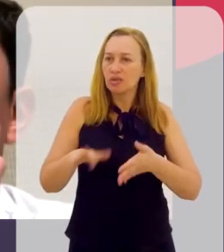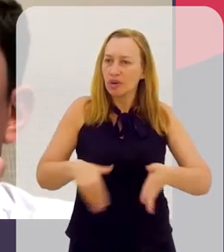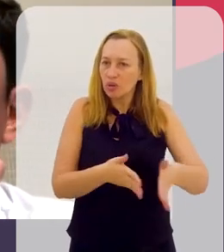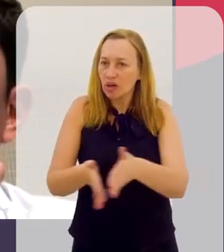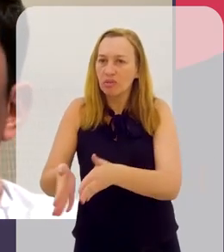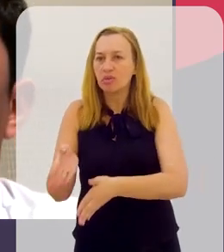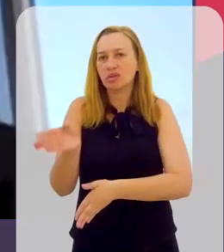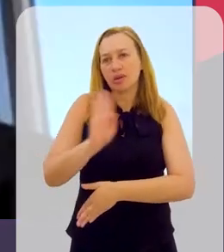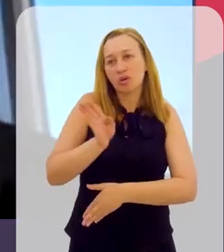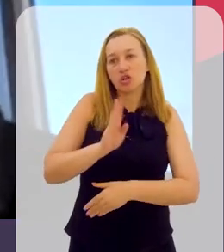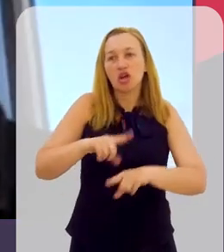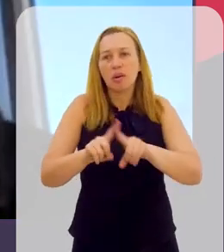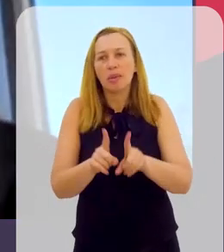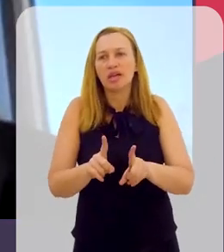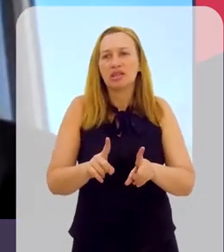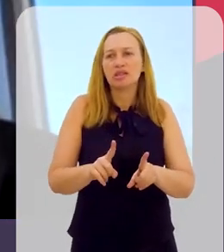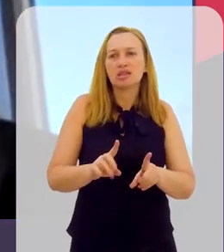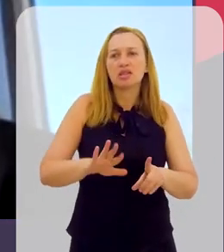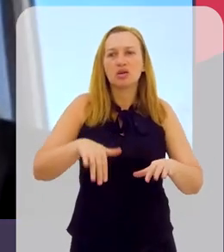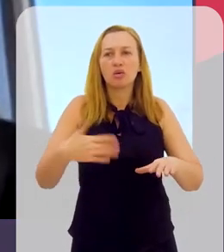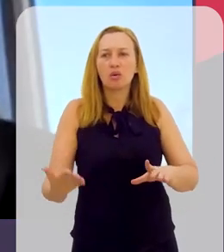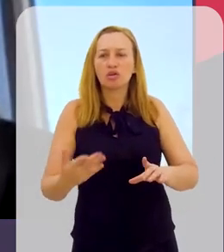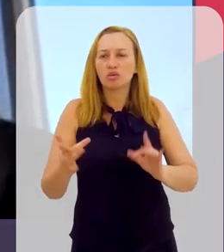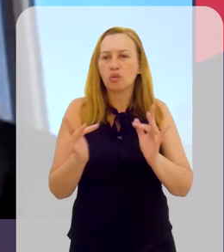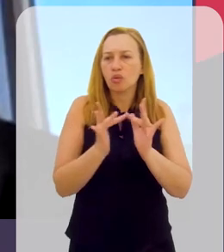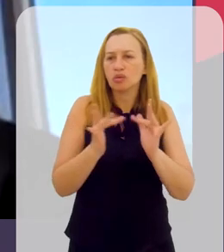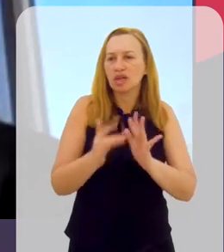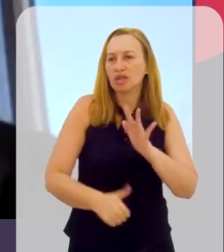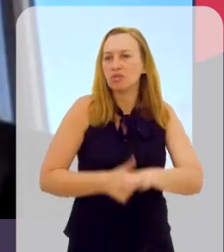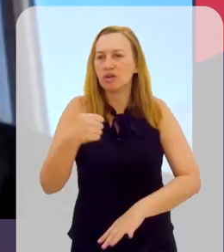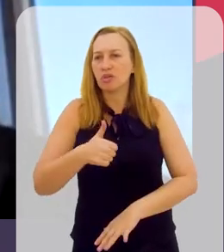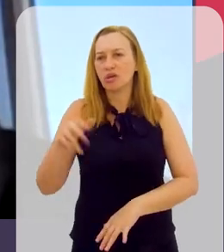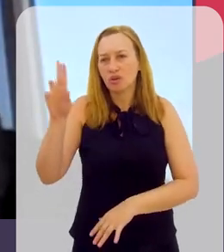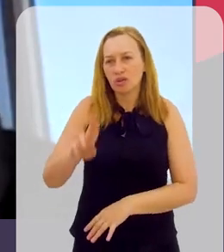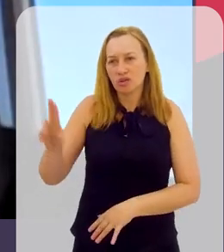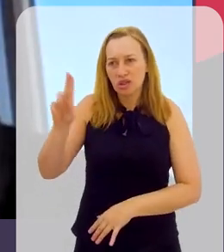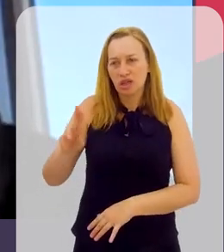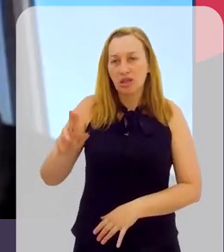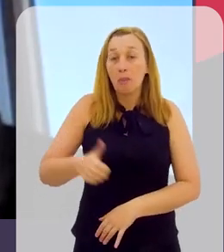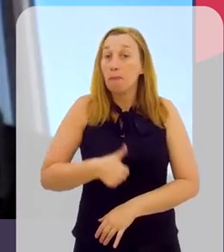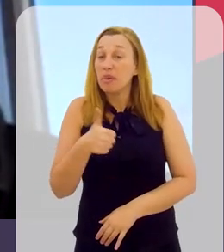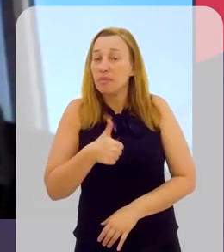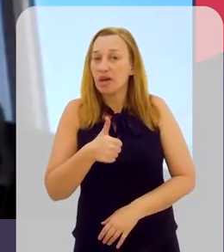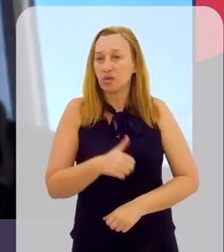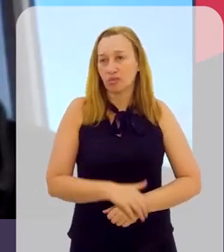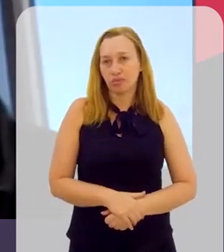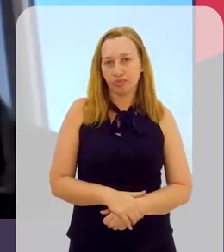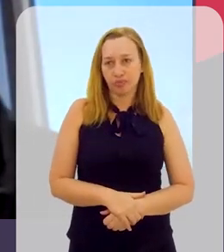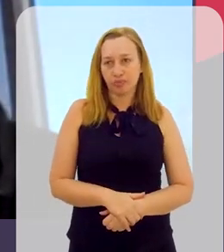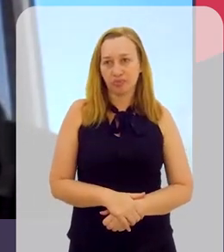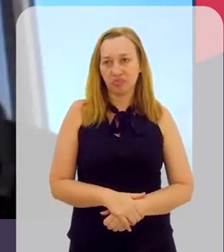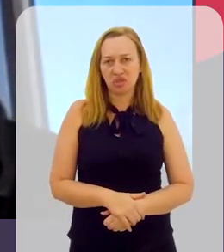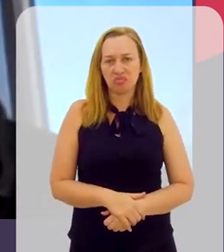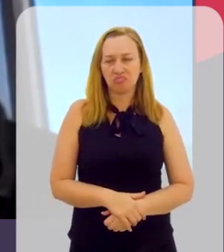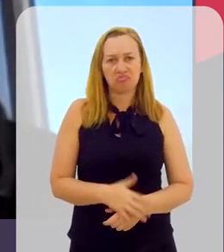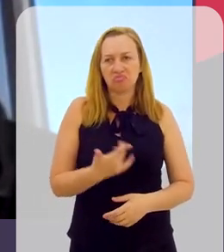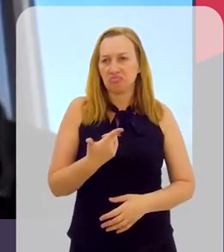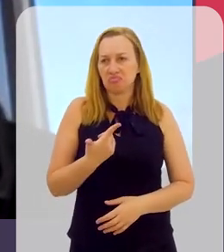eu queria ir por esse lado. Mas quando eu tive o primeiro contato com uma universidade, primeiro que